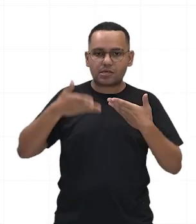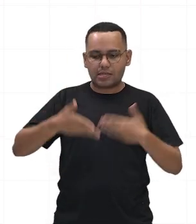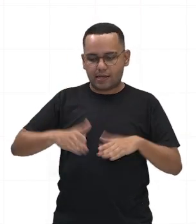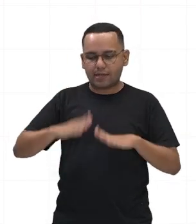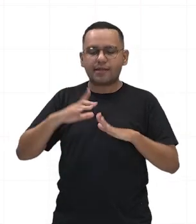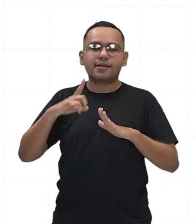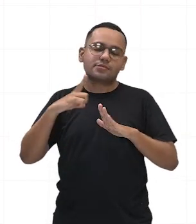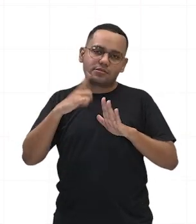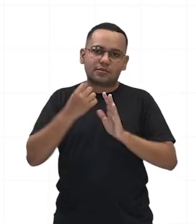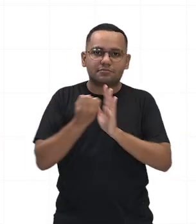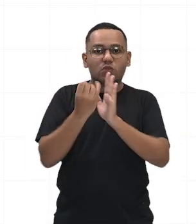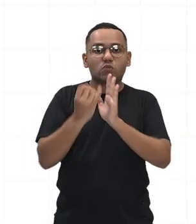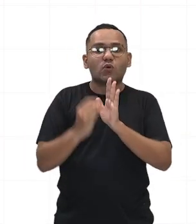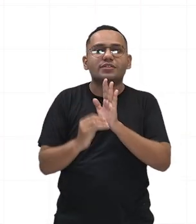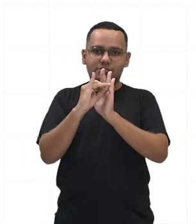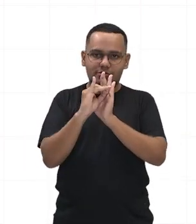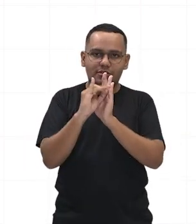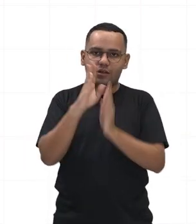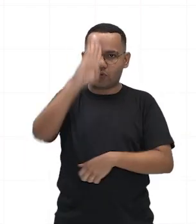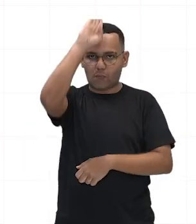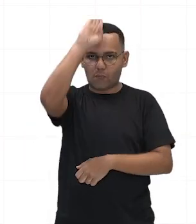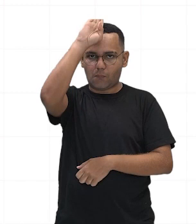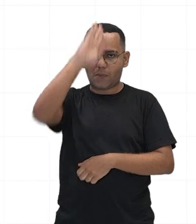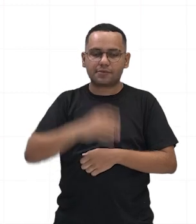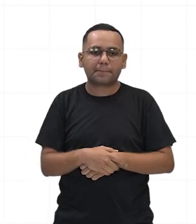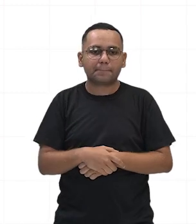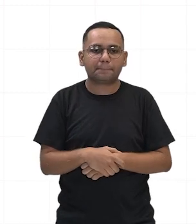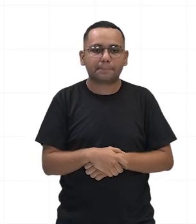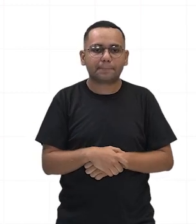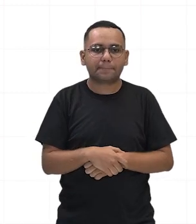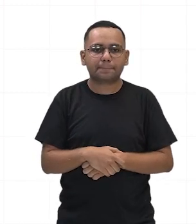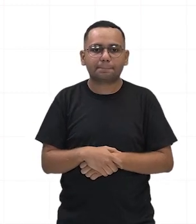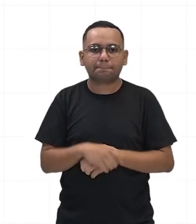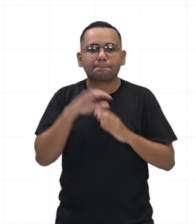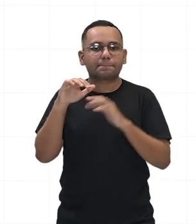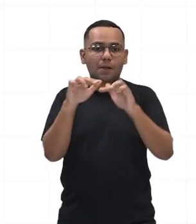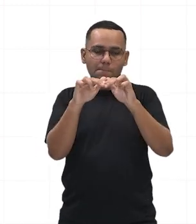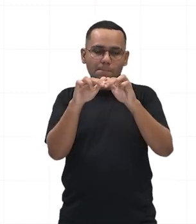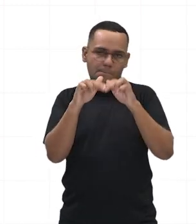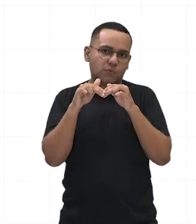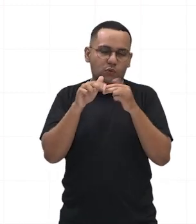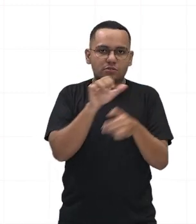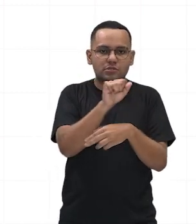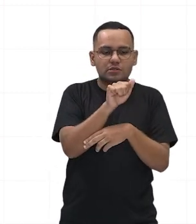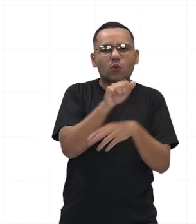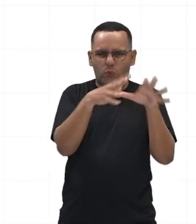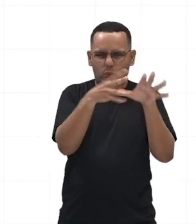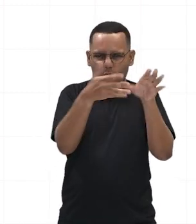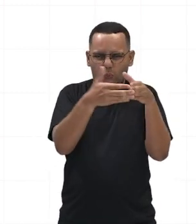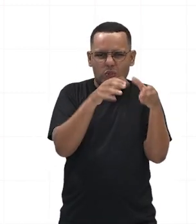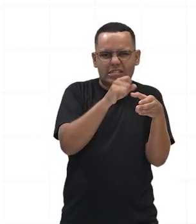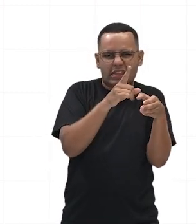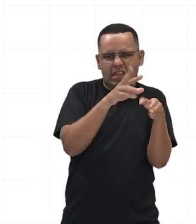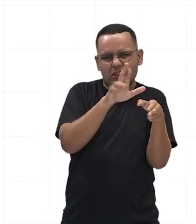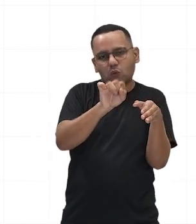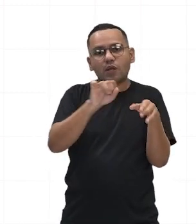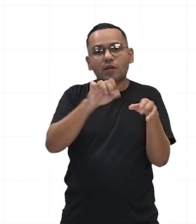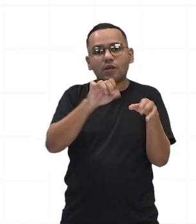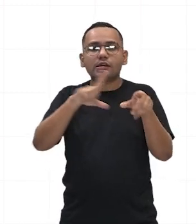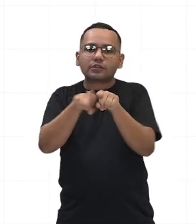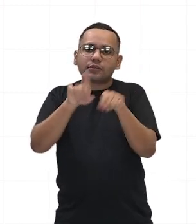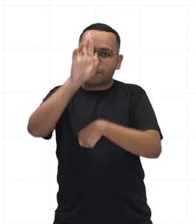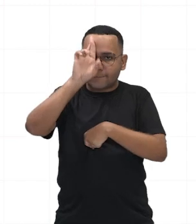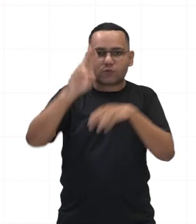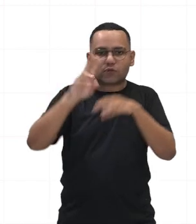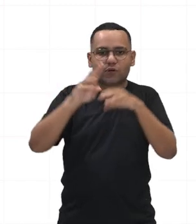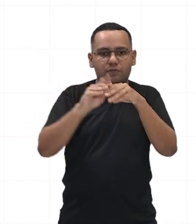latifundiários romanos opuseram-se à proposta de Caio e o encurralaram